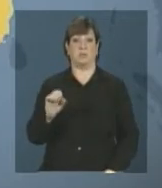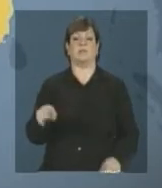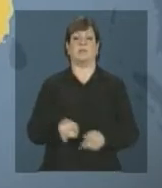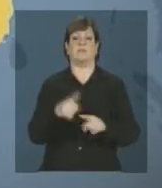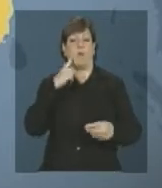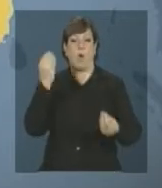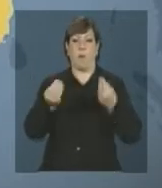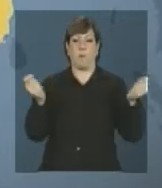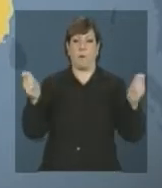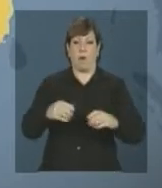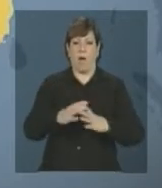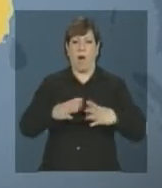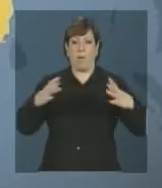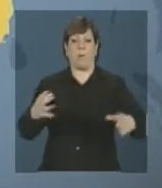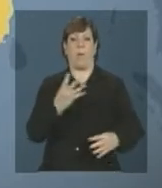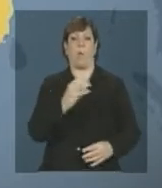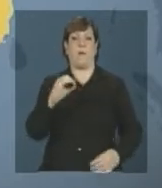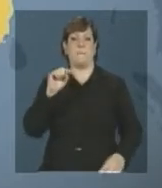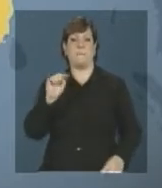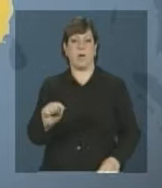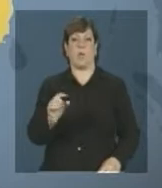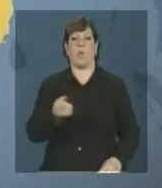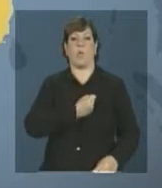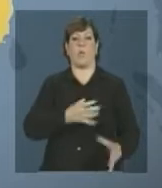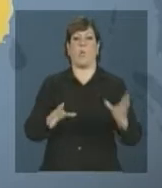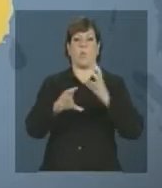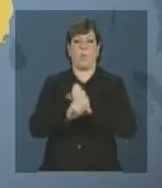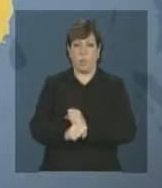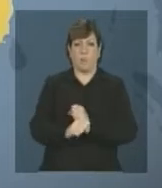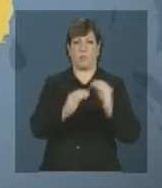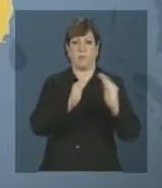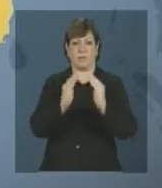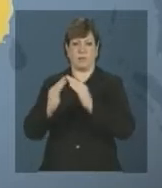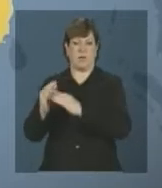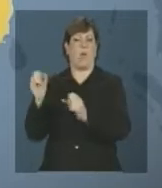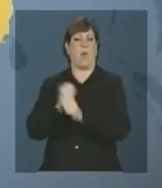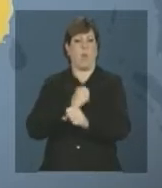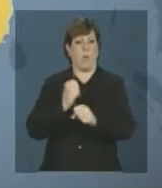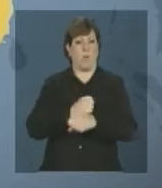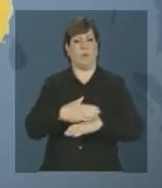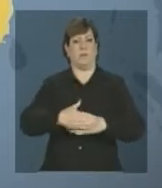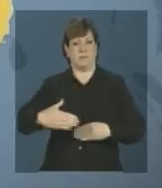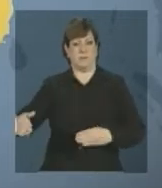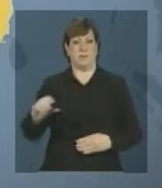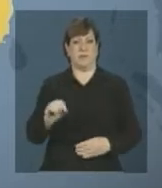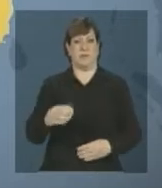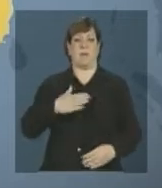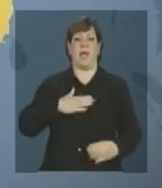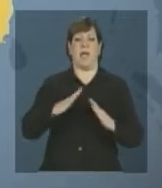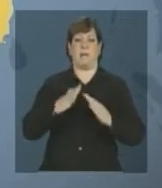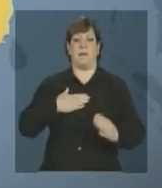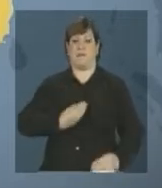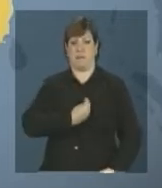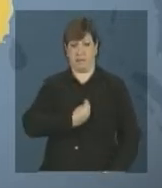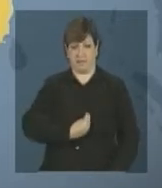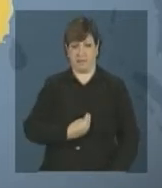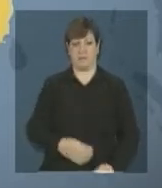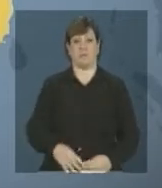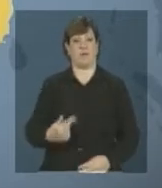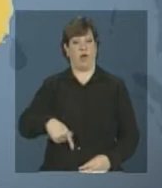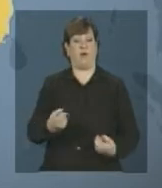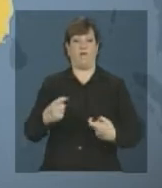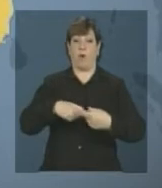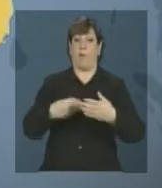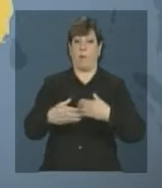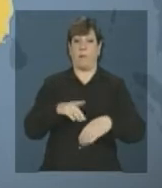de aumentar em 400 mil o número de unidades habitacionais a serem construídas pelo Minha Casa Minha Vida. E nós